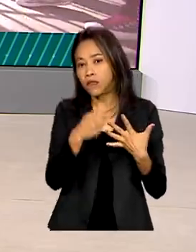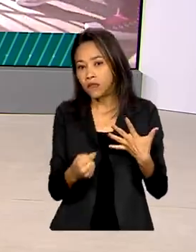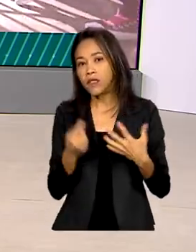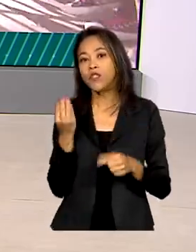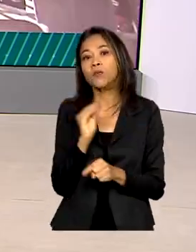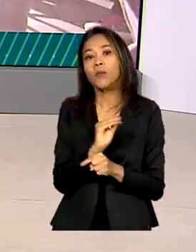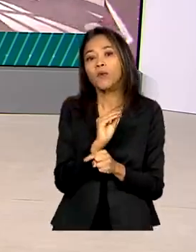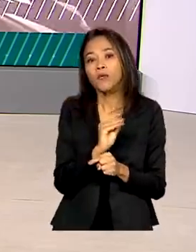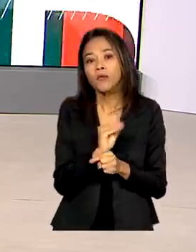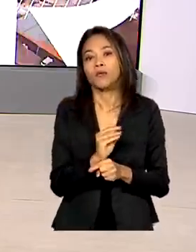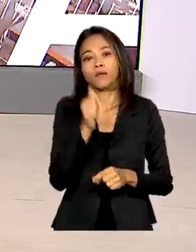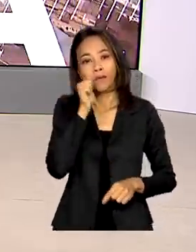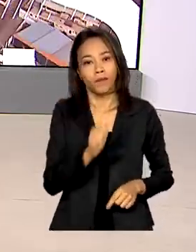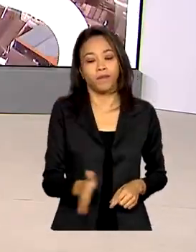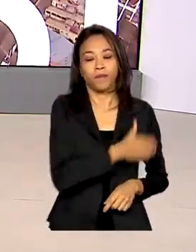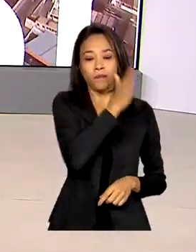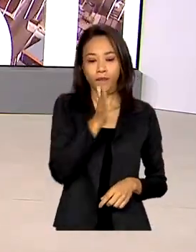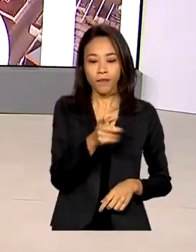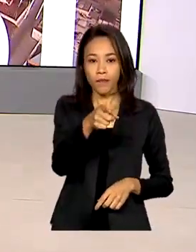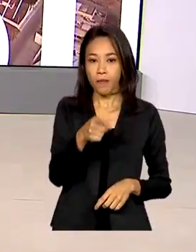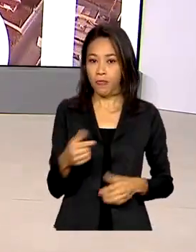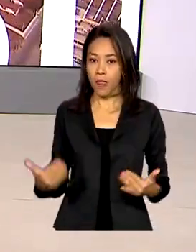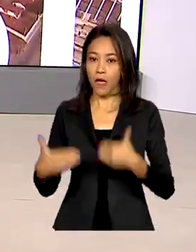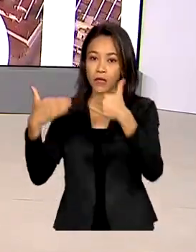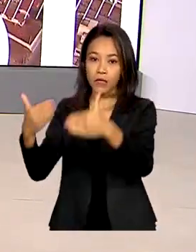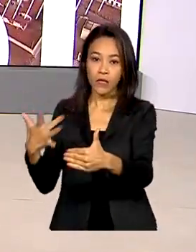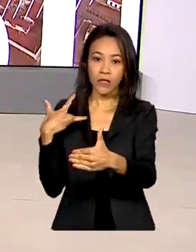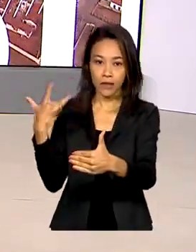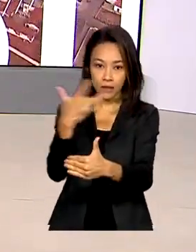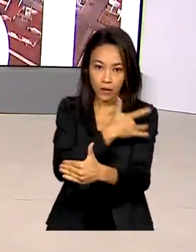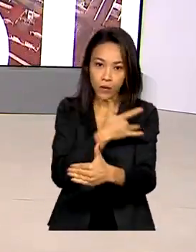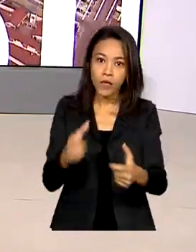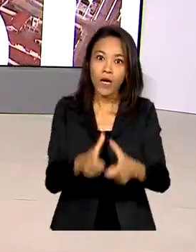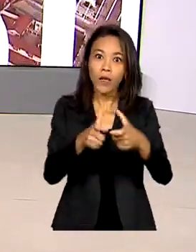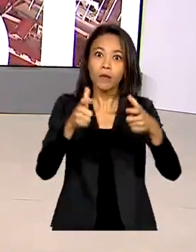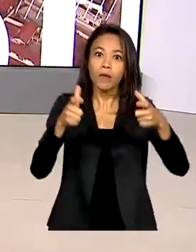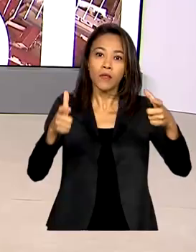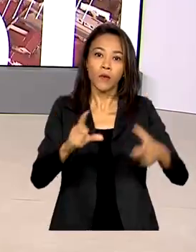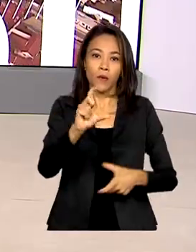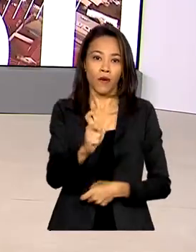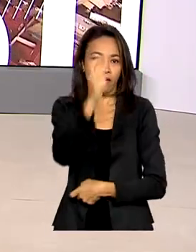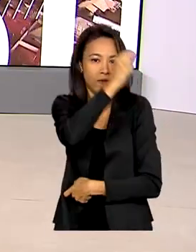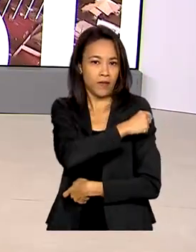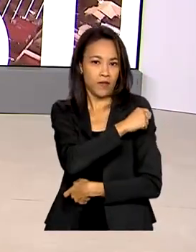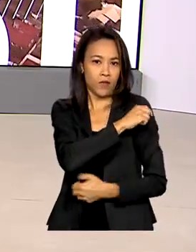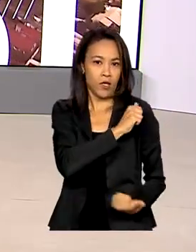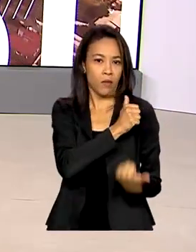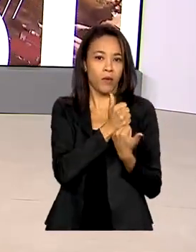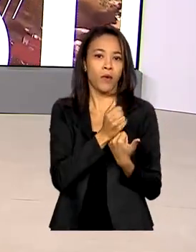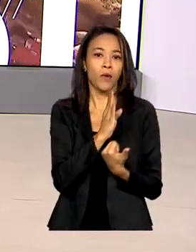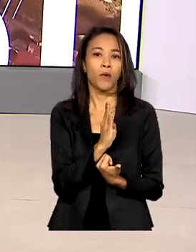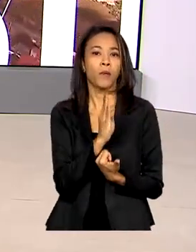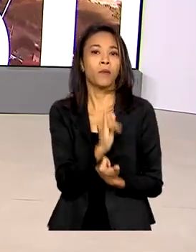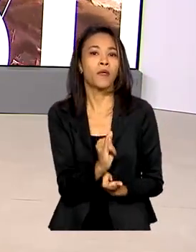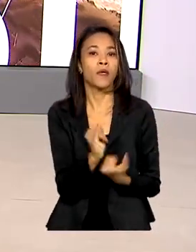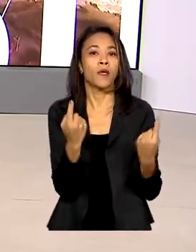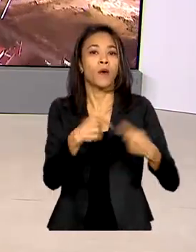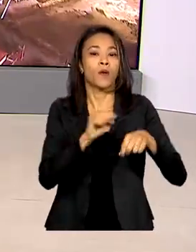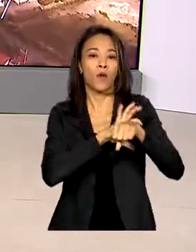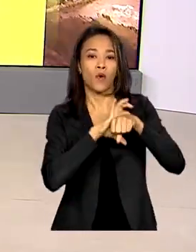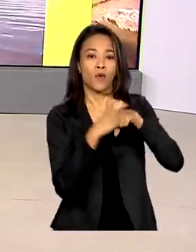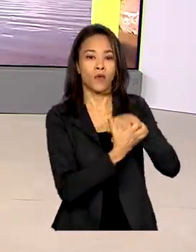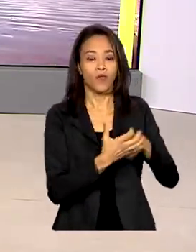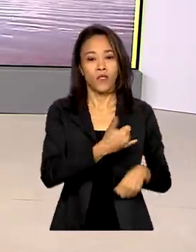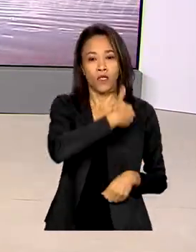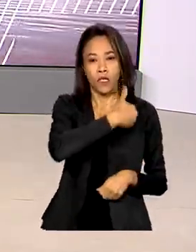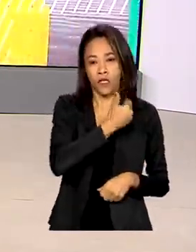O Ministério da Saúde ampliou a vacinação com dose de reforço bivalente contra a Covid-19 para pessoas